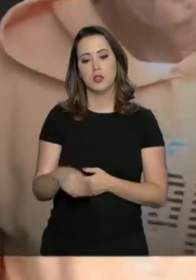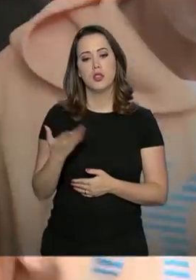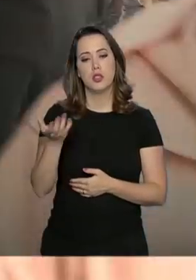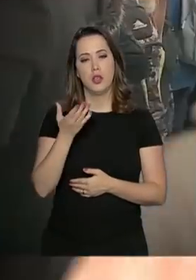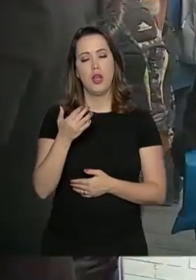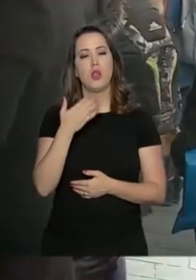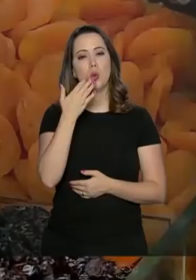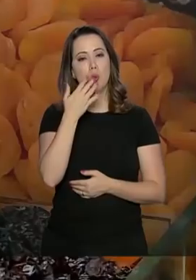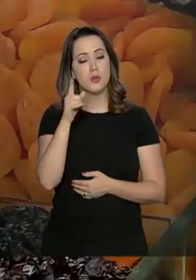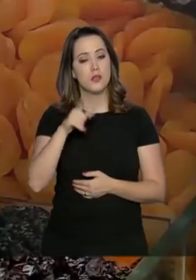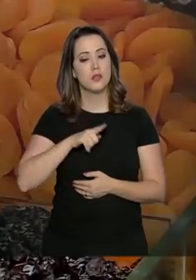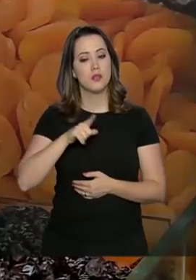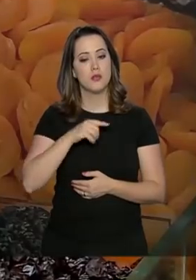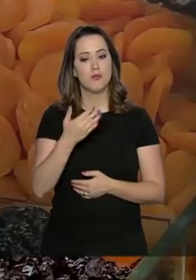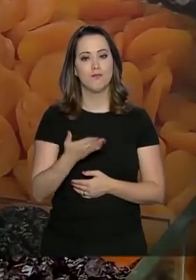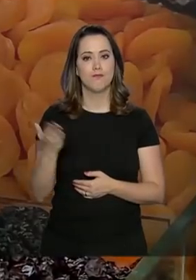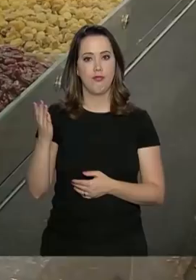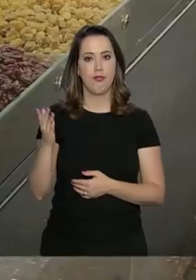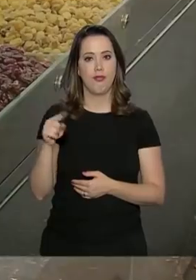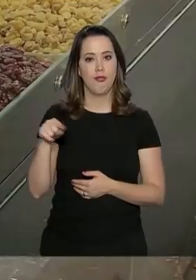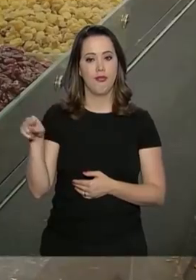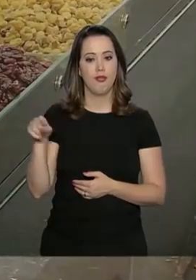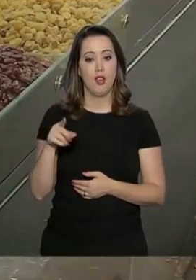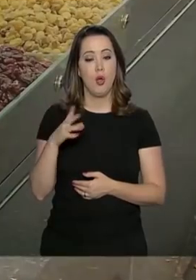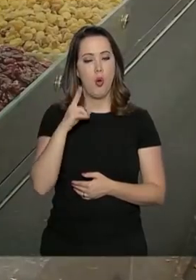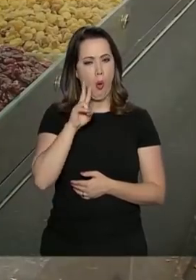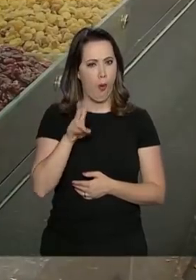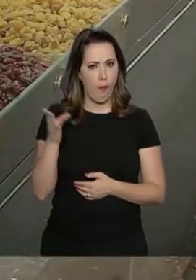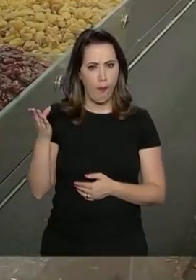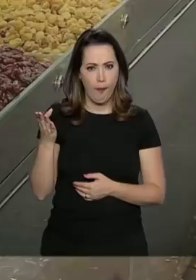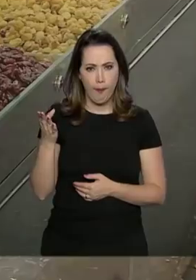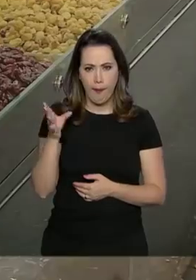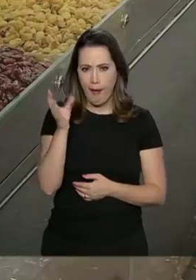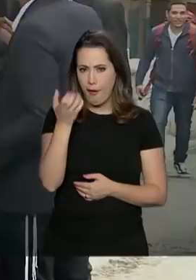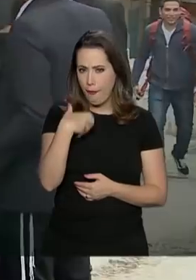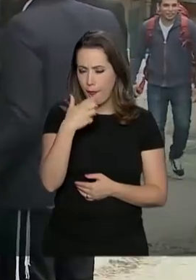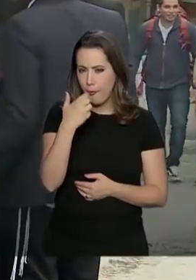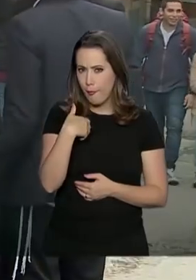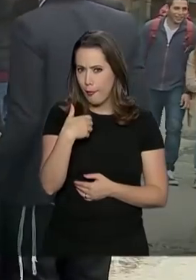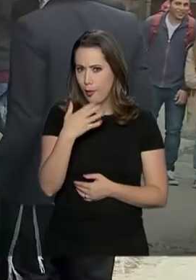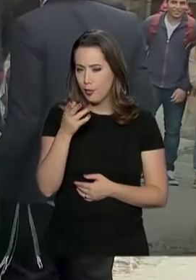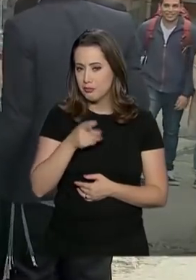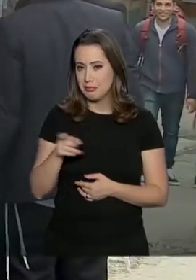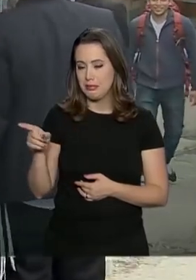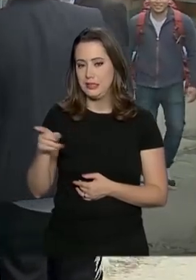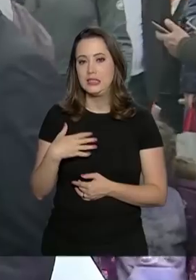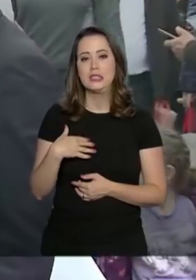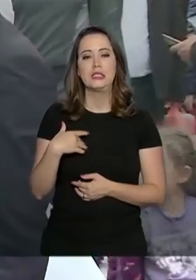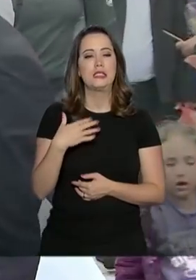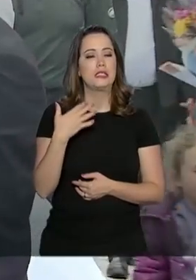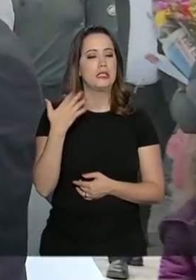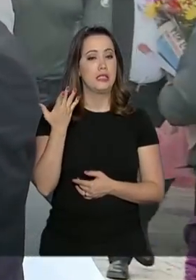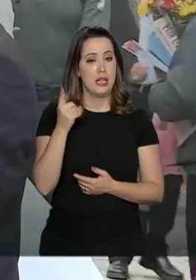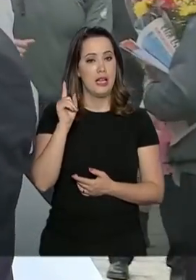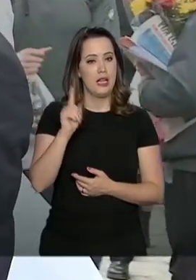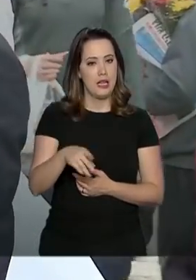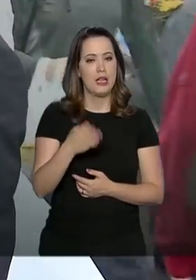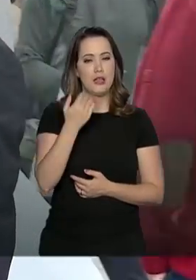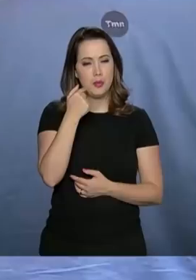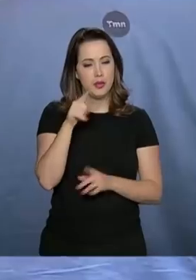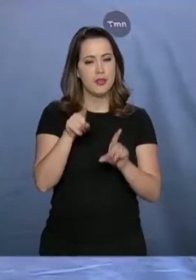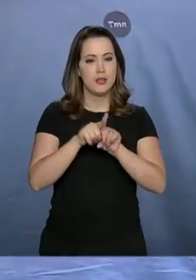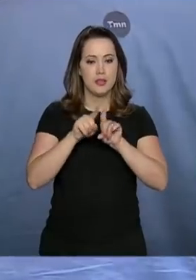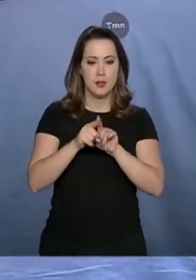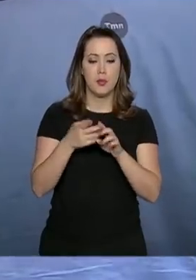algo doce? Aqui tem tâmara, damasco e olha só essas frutas cristalizadas. Provar dos sabores e temperos é uma forma também